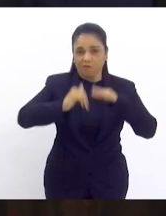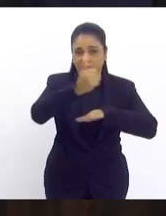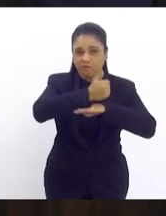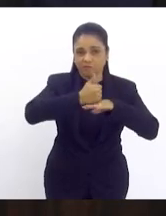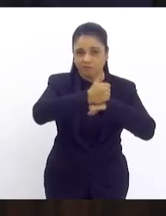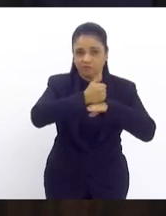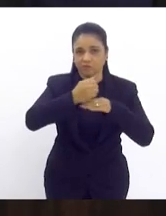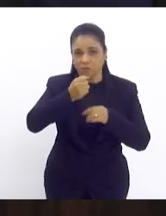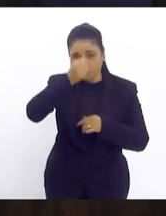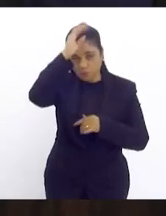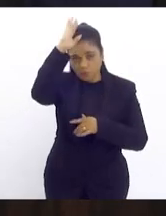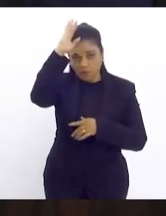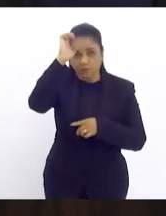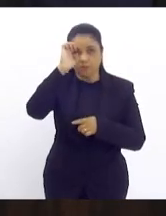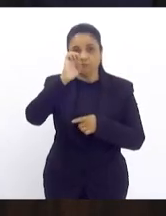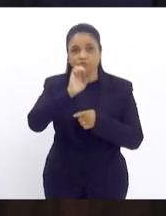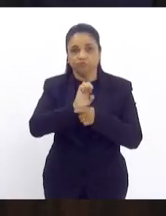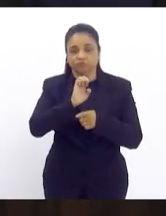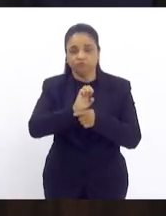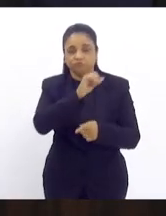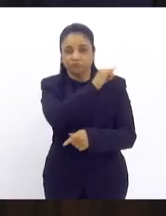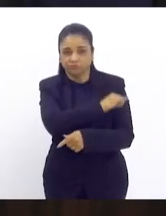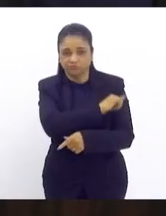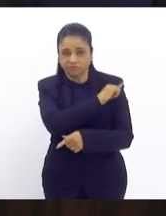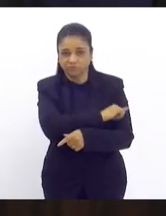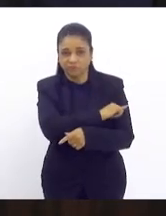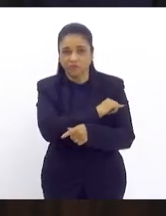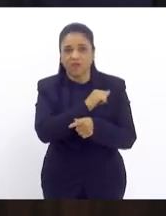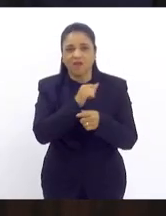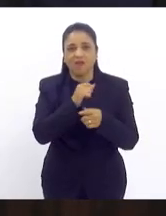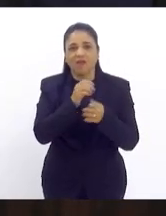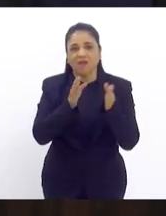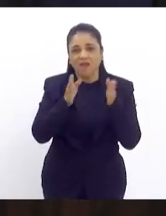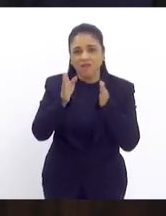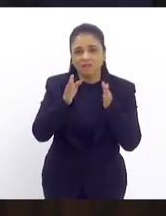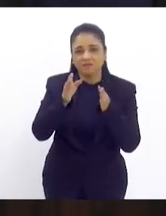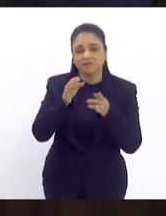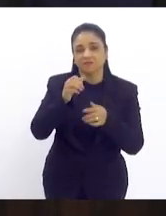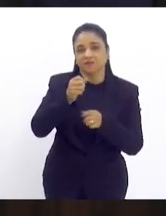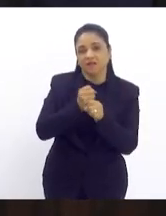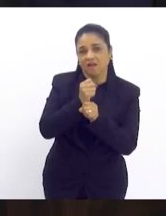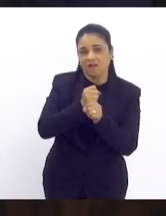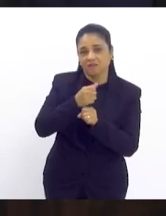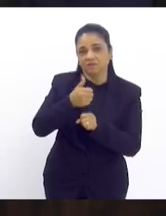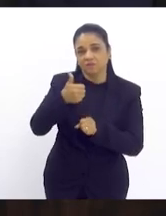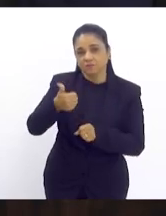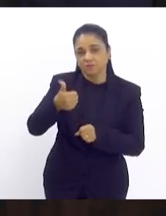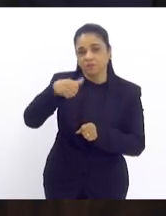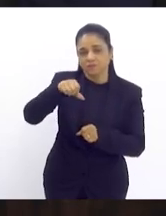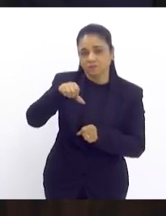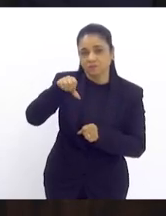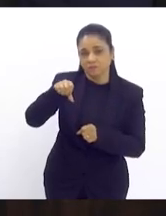do estado do Rio de Janeiro entre os anos 1998 a 2000